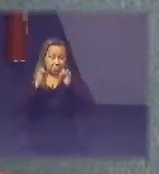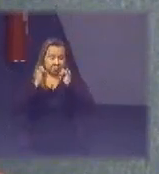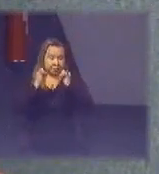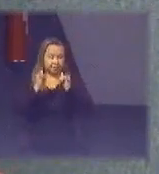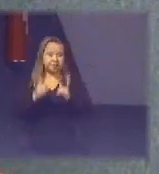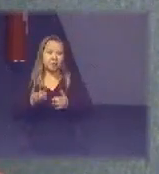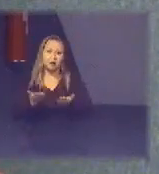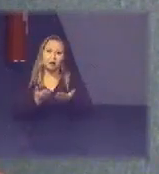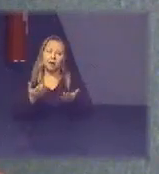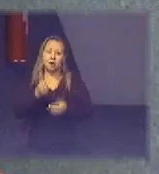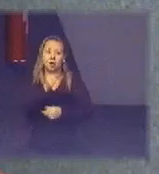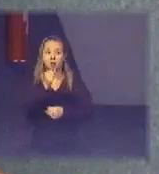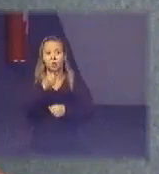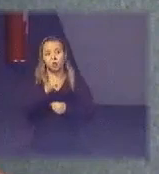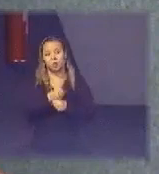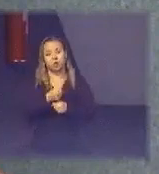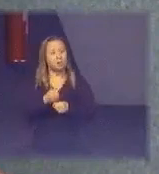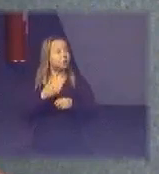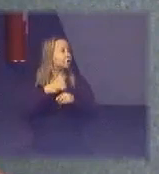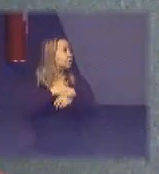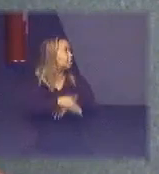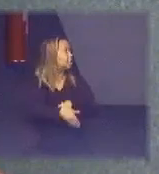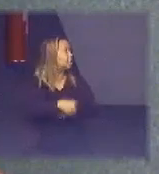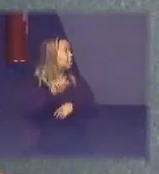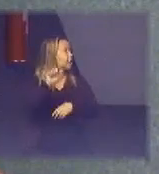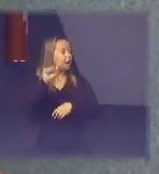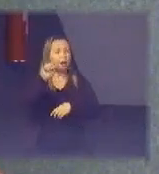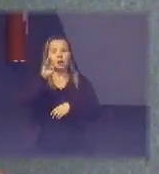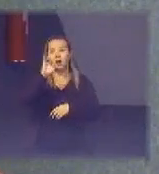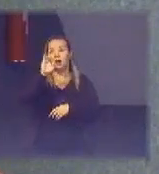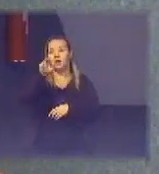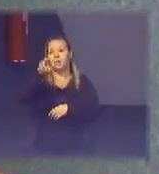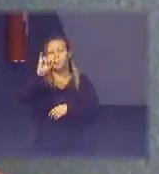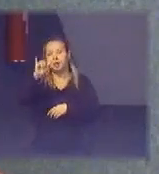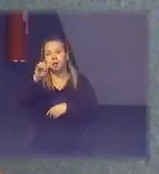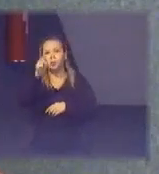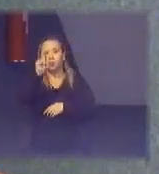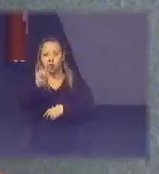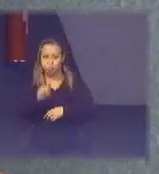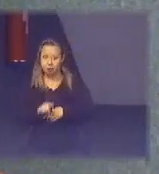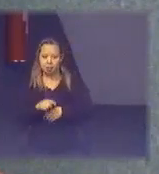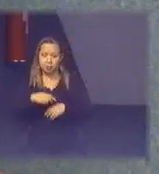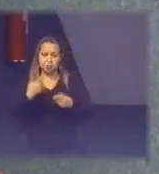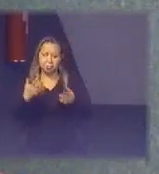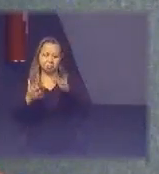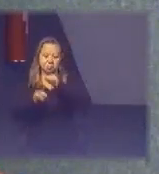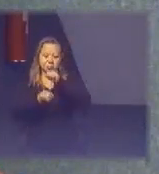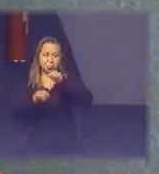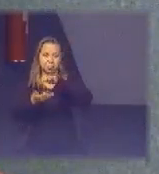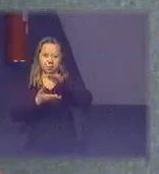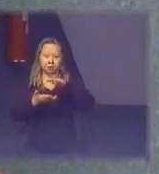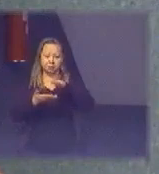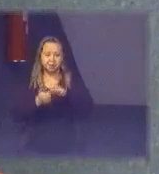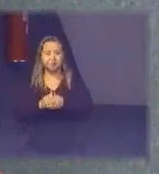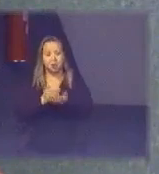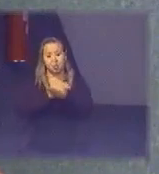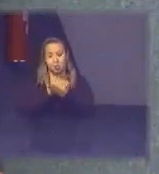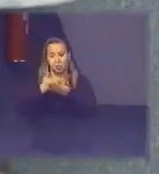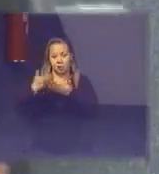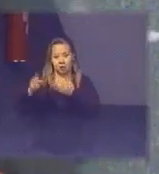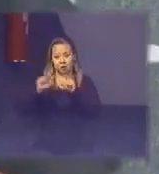oito anos dentro da Abine como gerente de sustentabilidade peguei desde a fase da